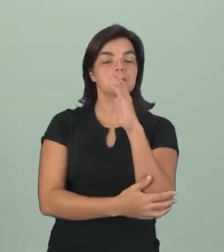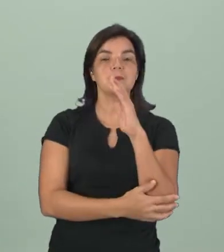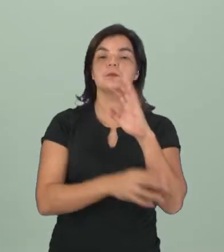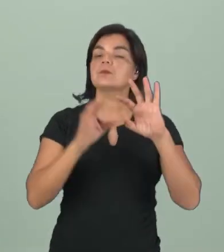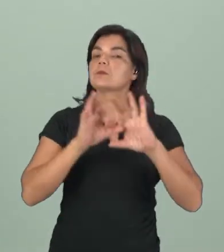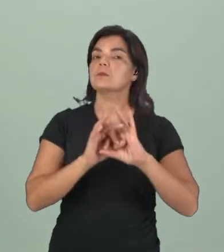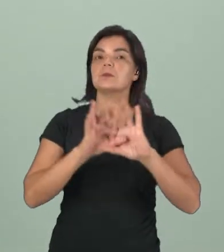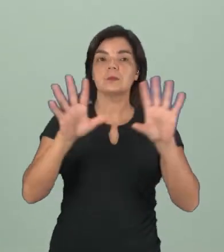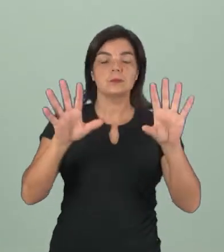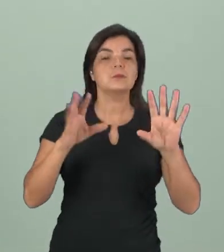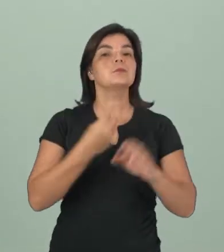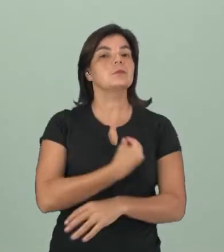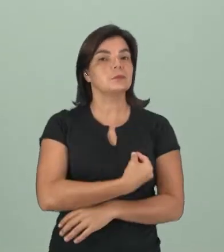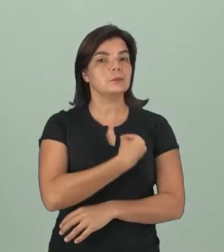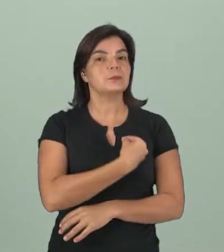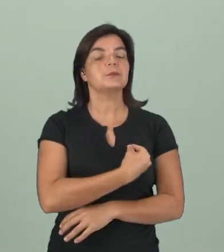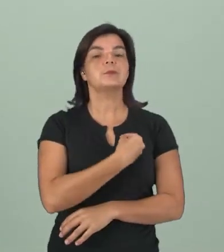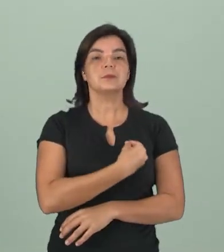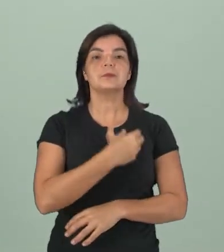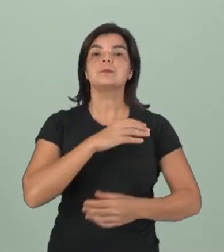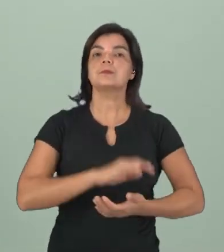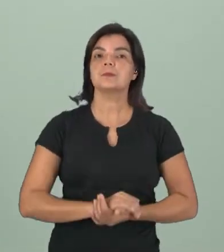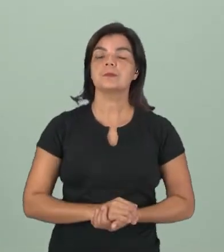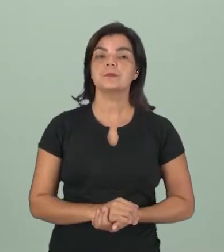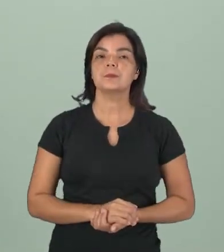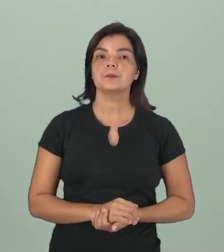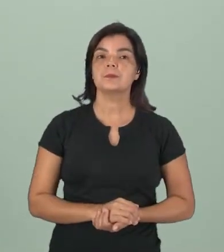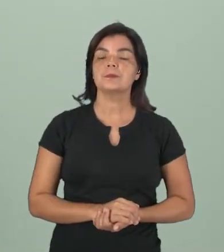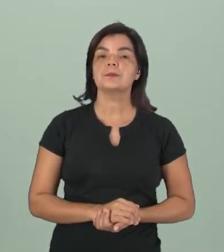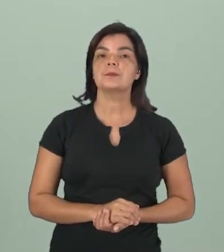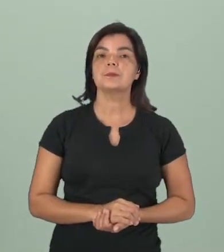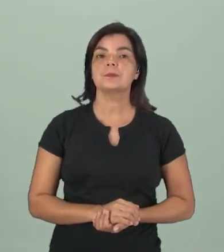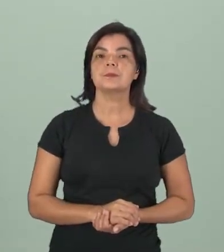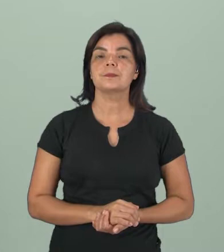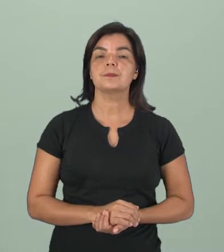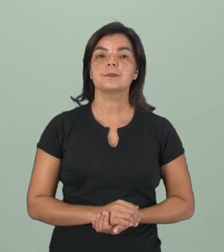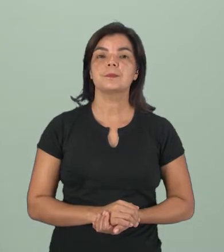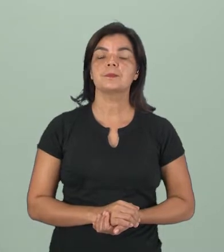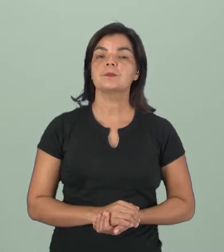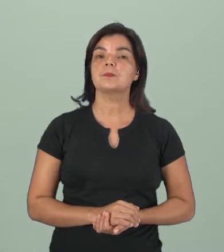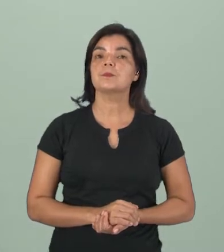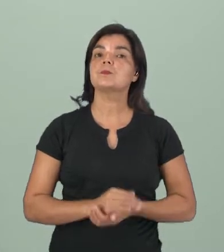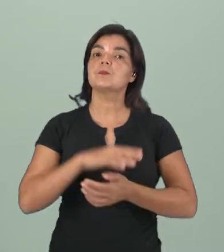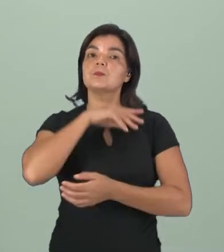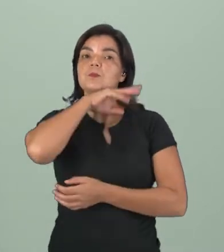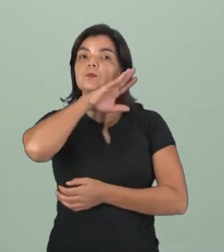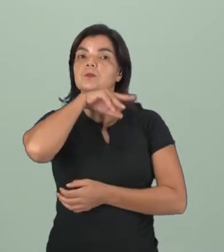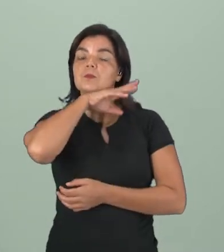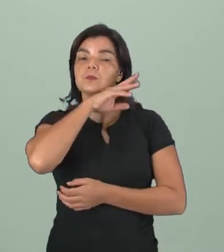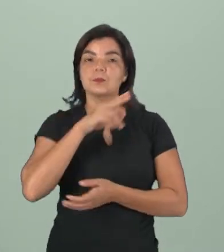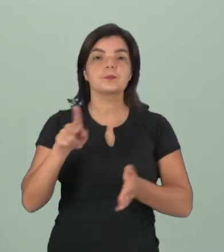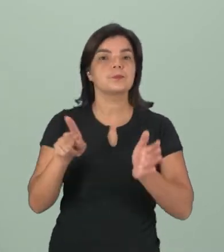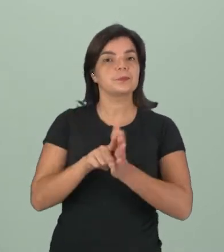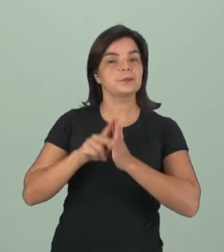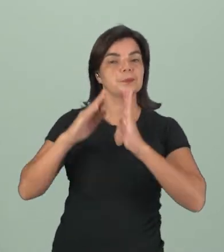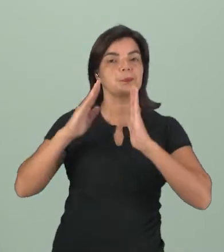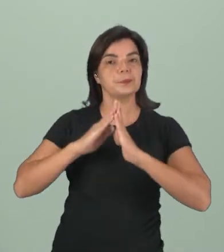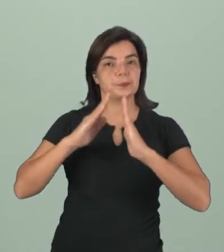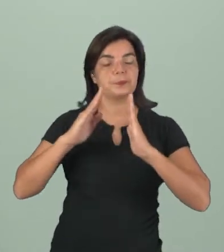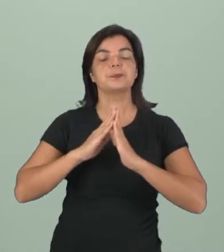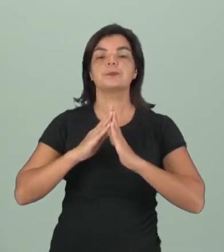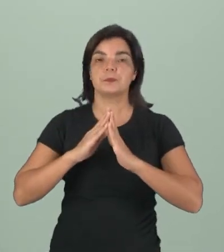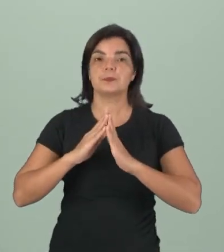livres e vendo livre nas florestas, certo? Nas matas. E os animais que são domesticados,